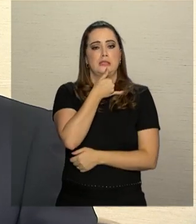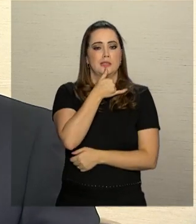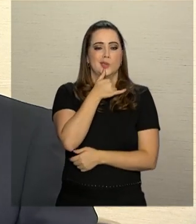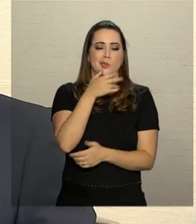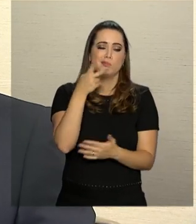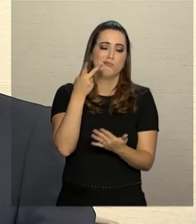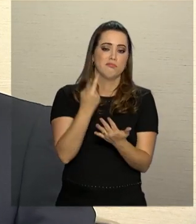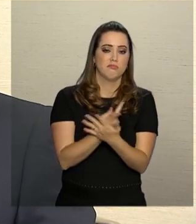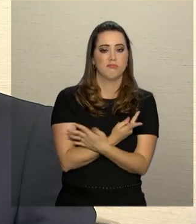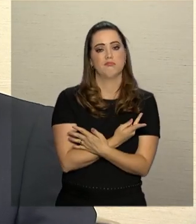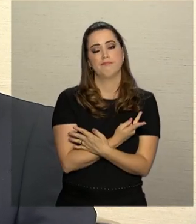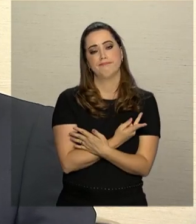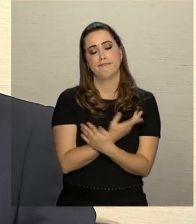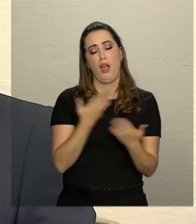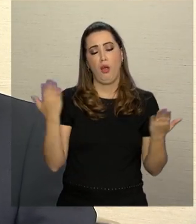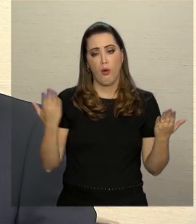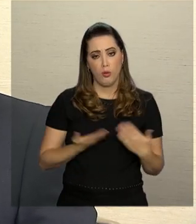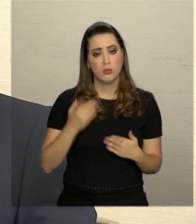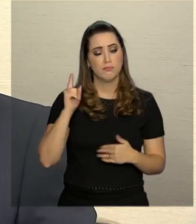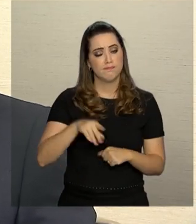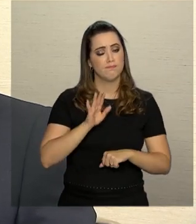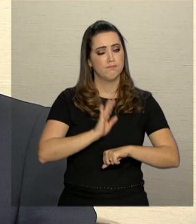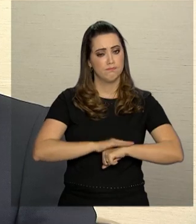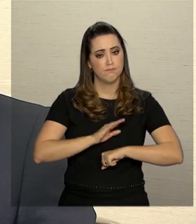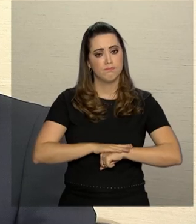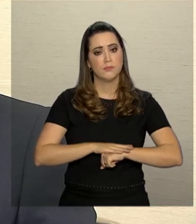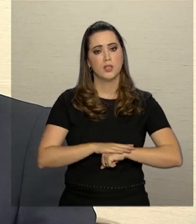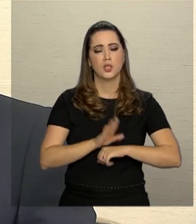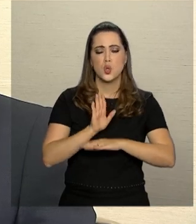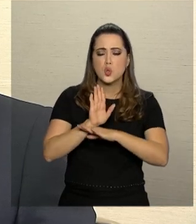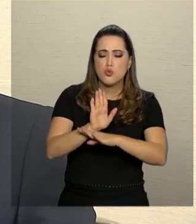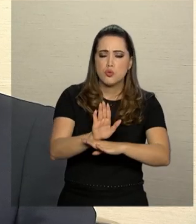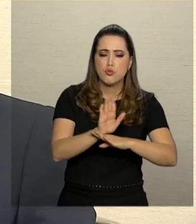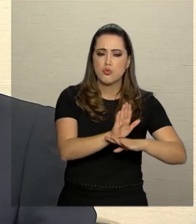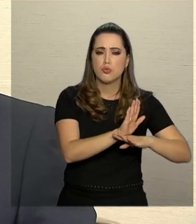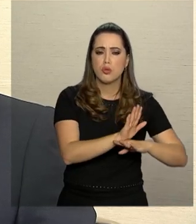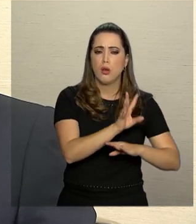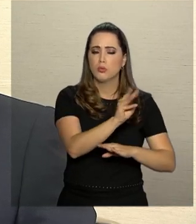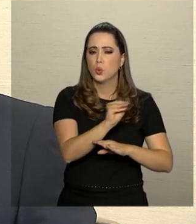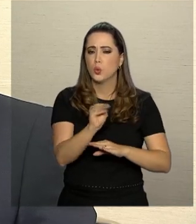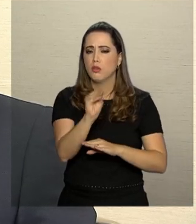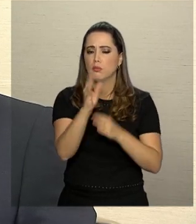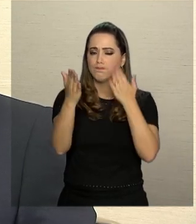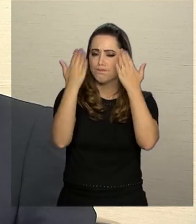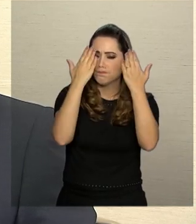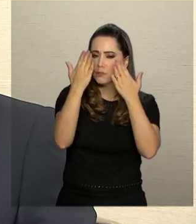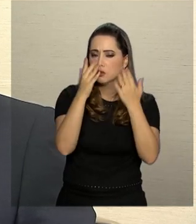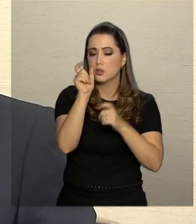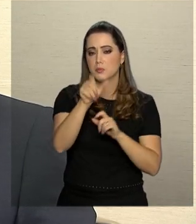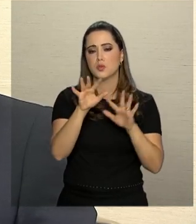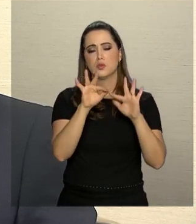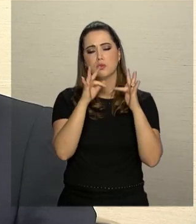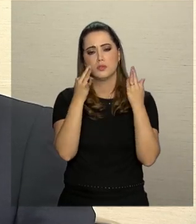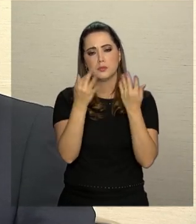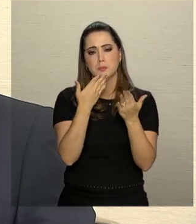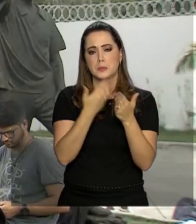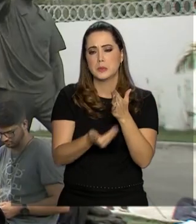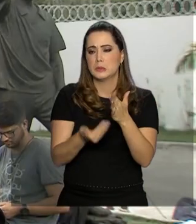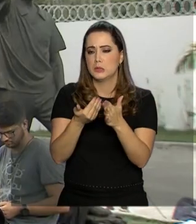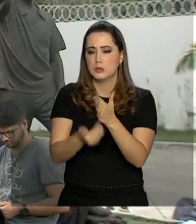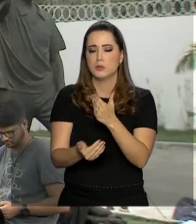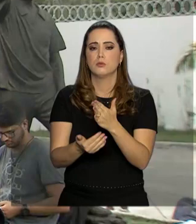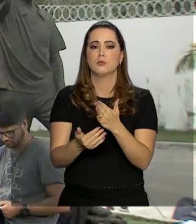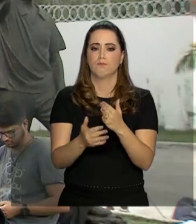acontecem E agora é a hora de dar o suporte psicológico Às famílias que perderam seus entes queridos